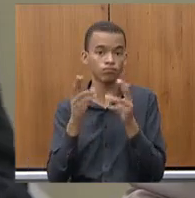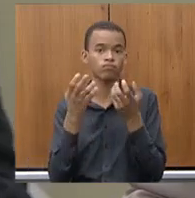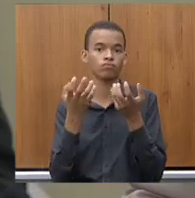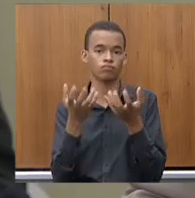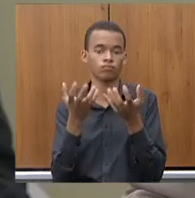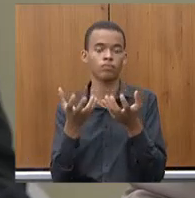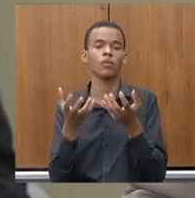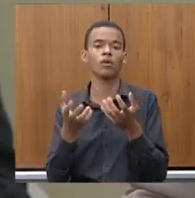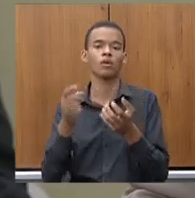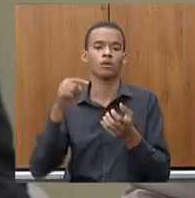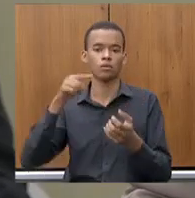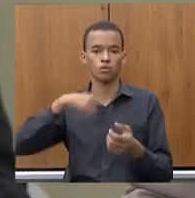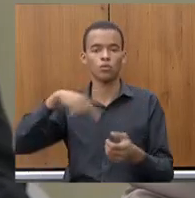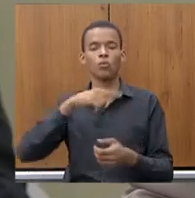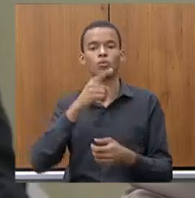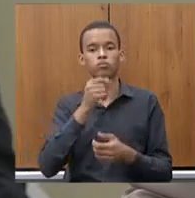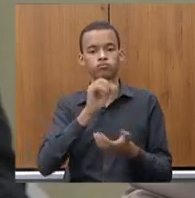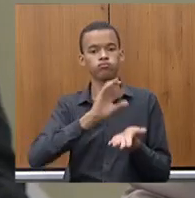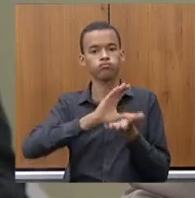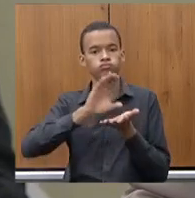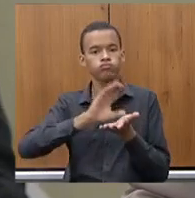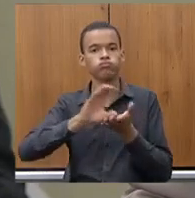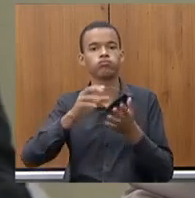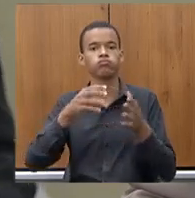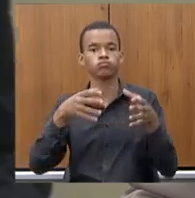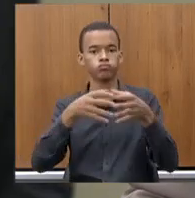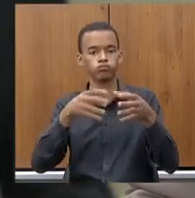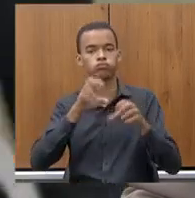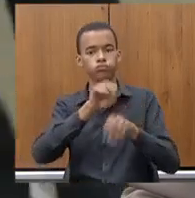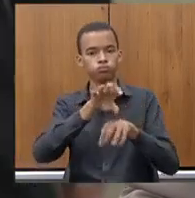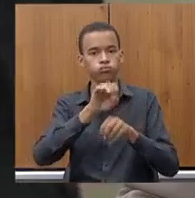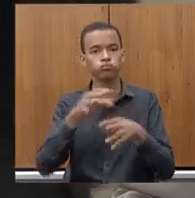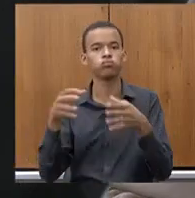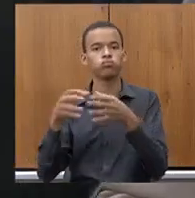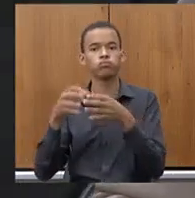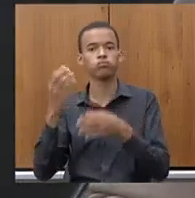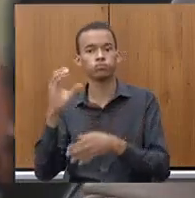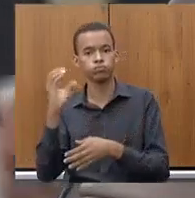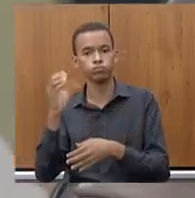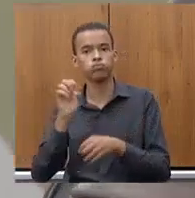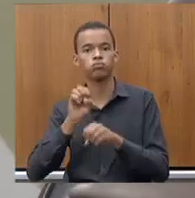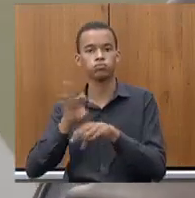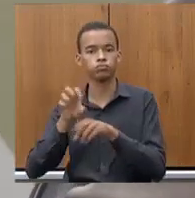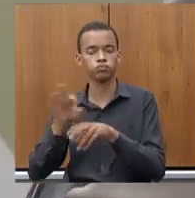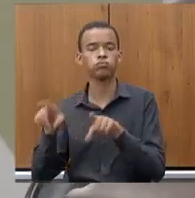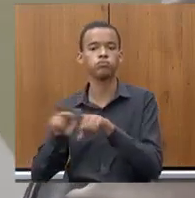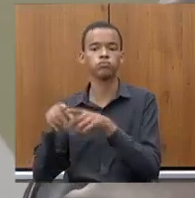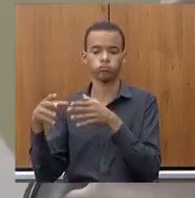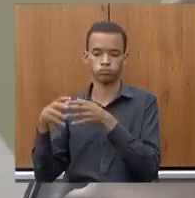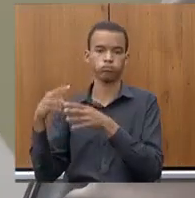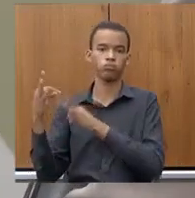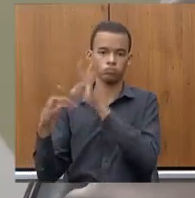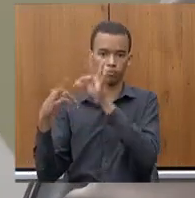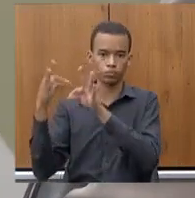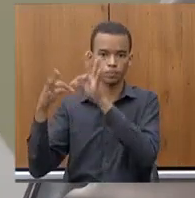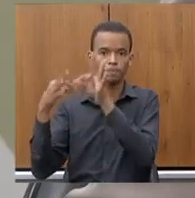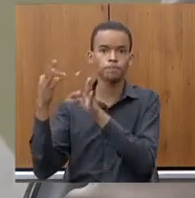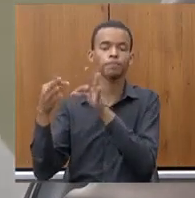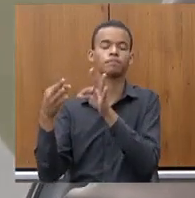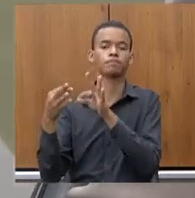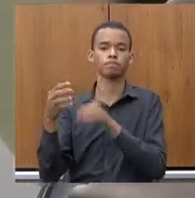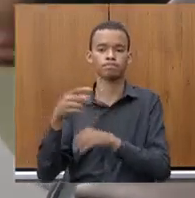vão para a comunidade acadêmica, para a comunidade de ciência, tecnologia e a gente ter